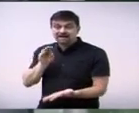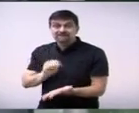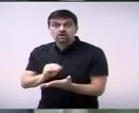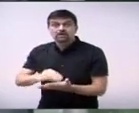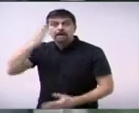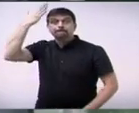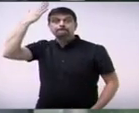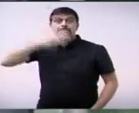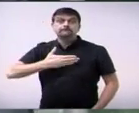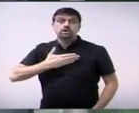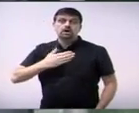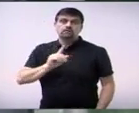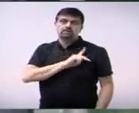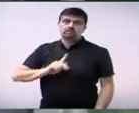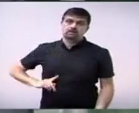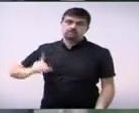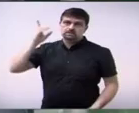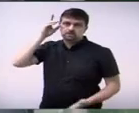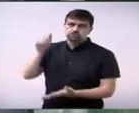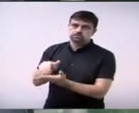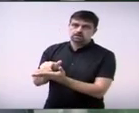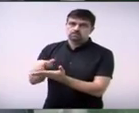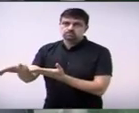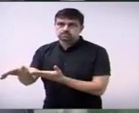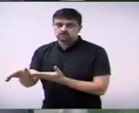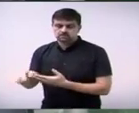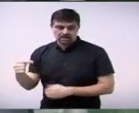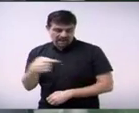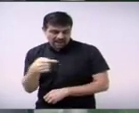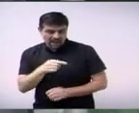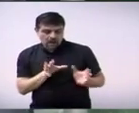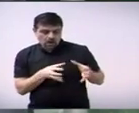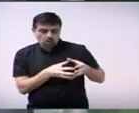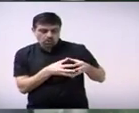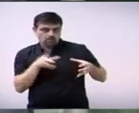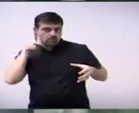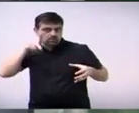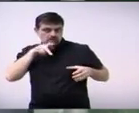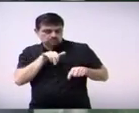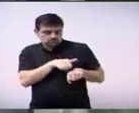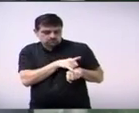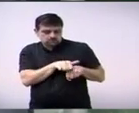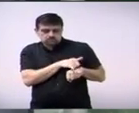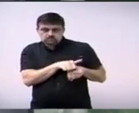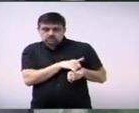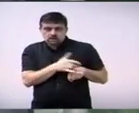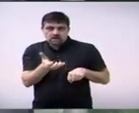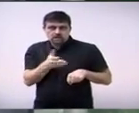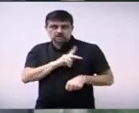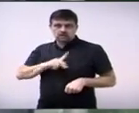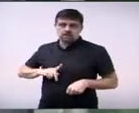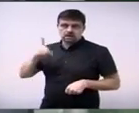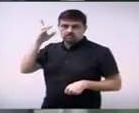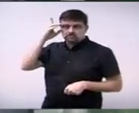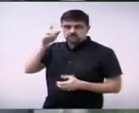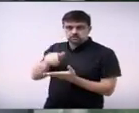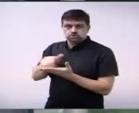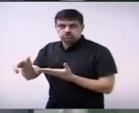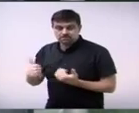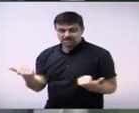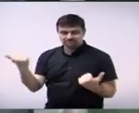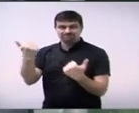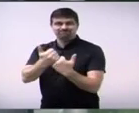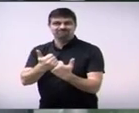qualquer tentativa de impeachment qualquer tentativa de depor a presidenta Dilma se